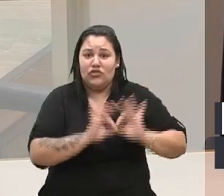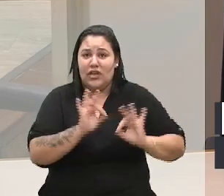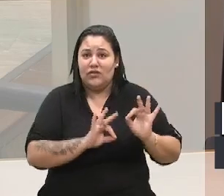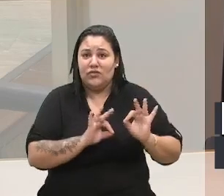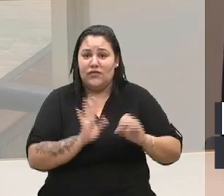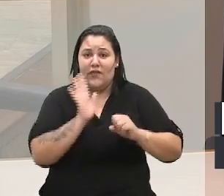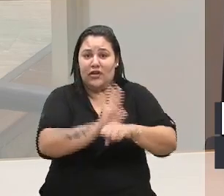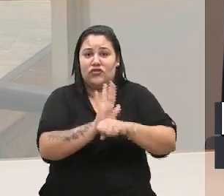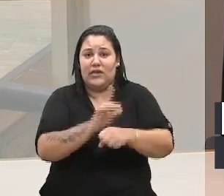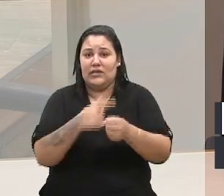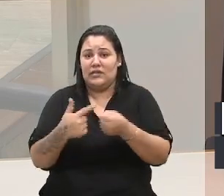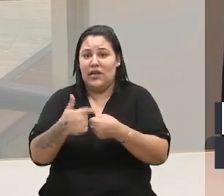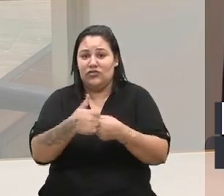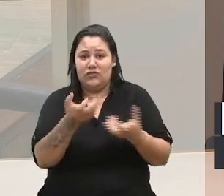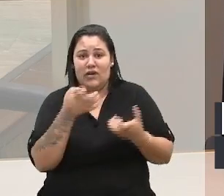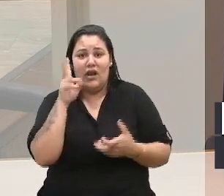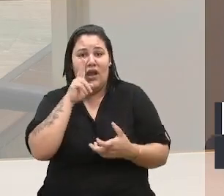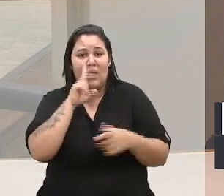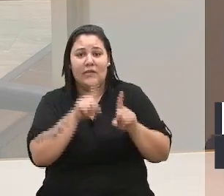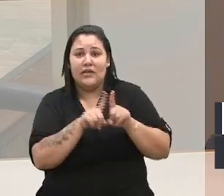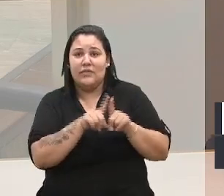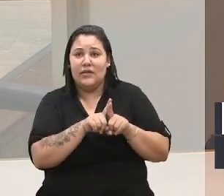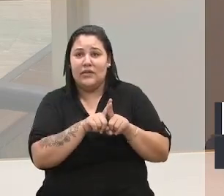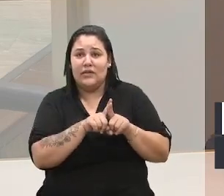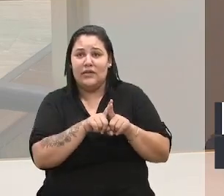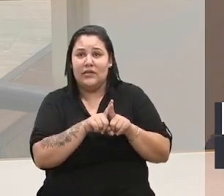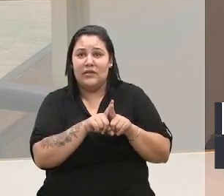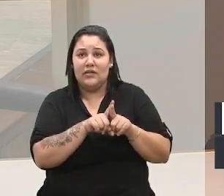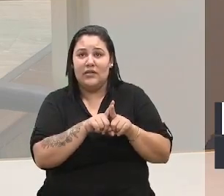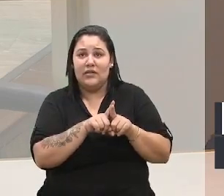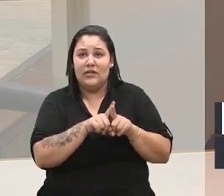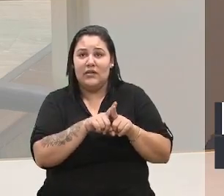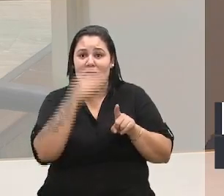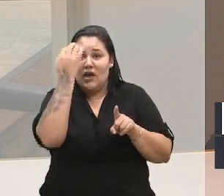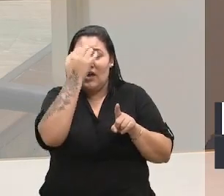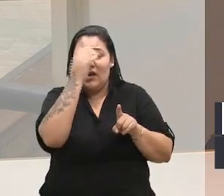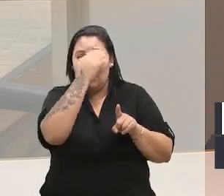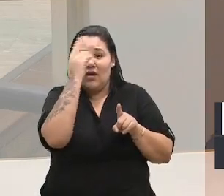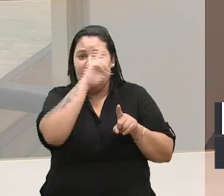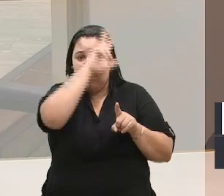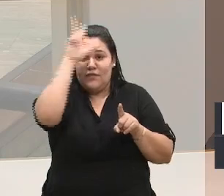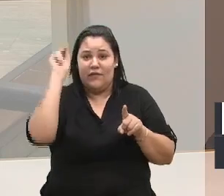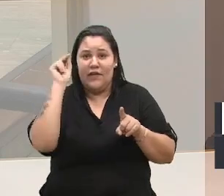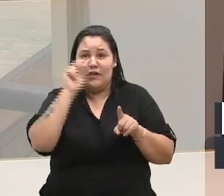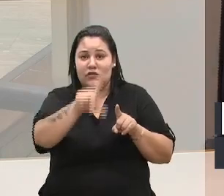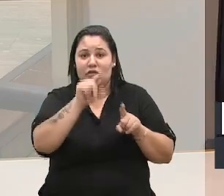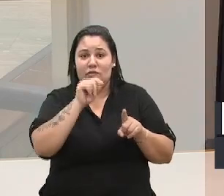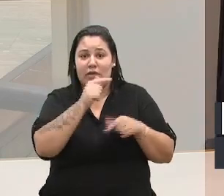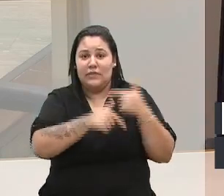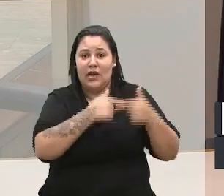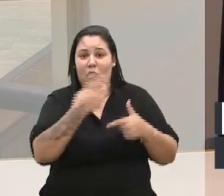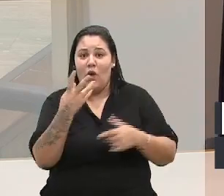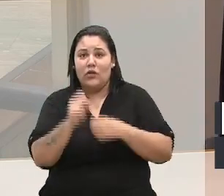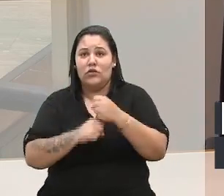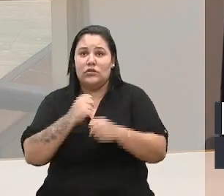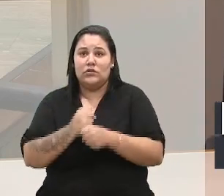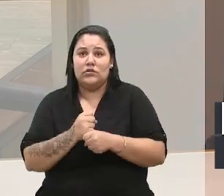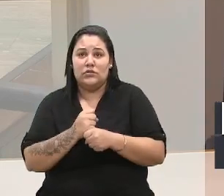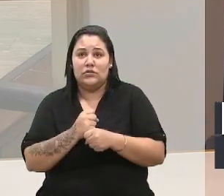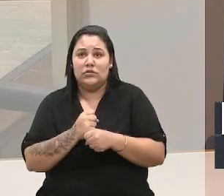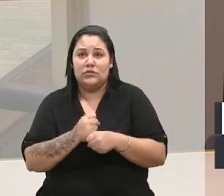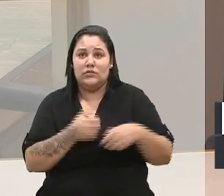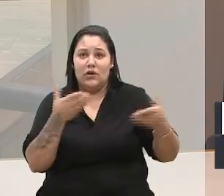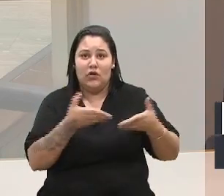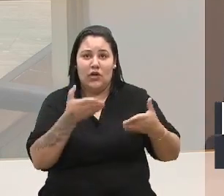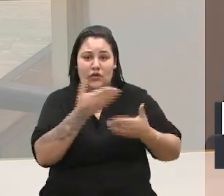E quero lembrar, prefeito é eleito para atuar por quatro anos, não é três anos e agora tudo que o prefeito faz é politiqueiro.